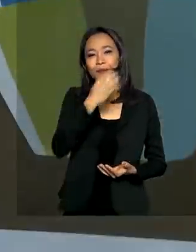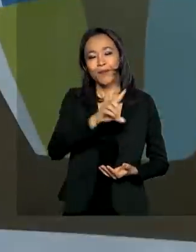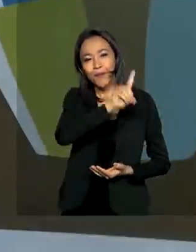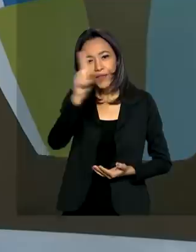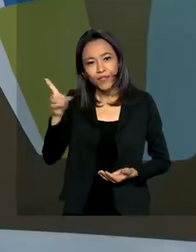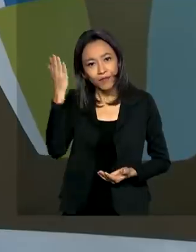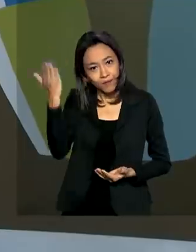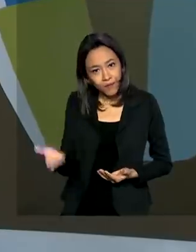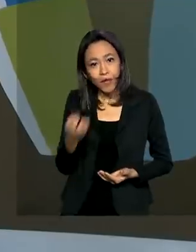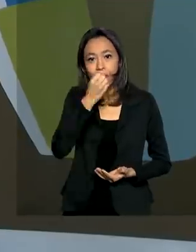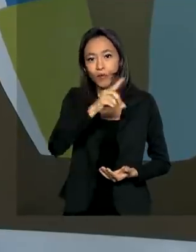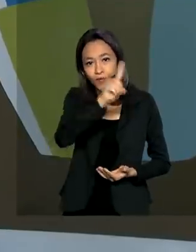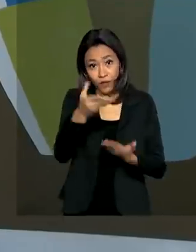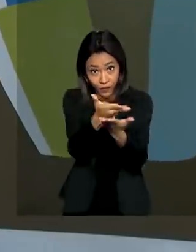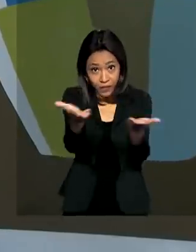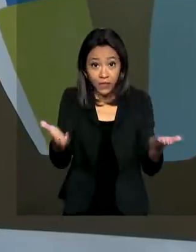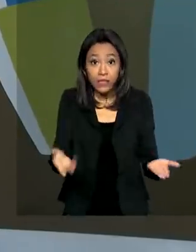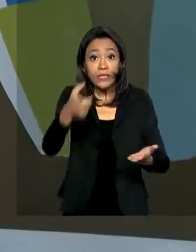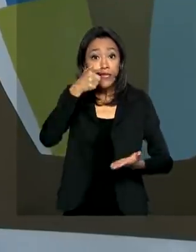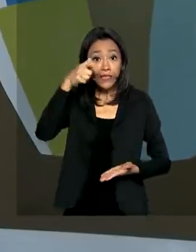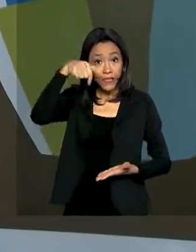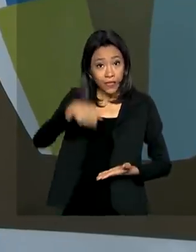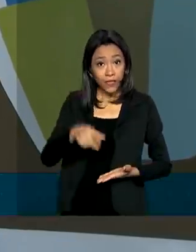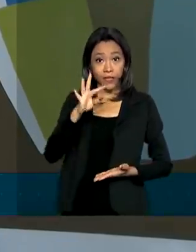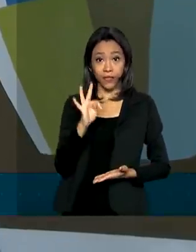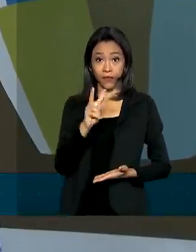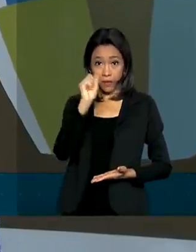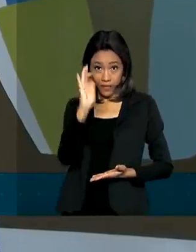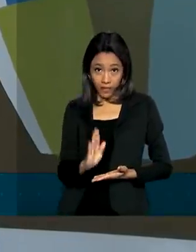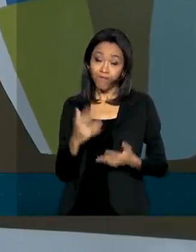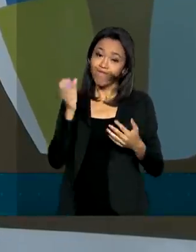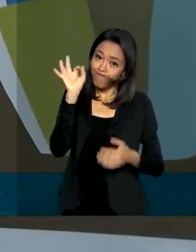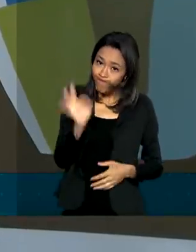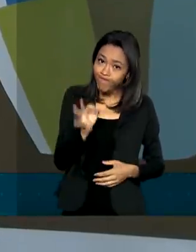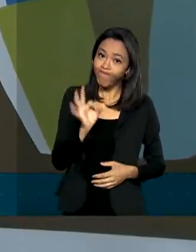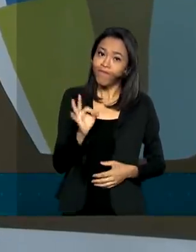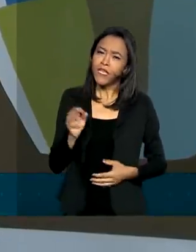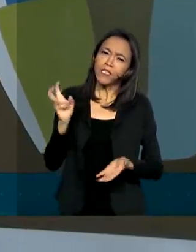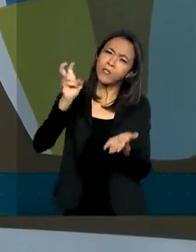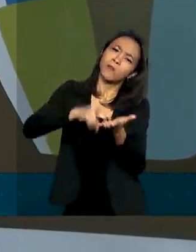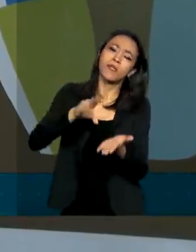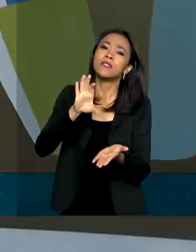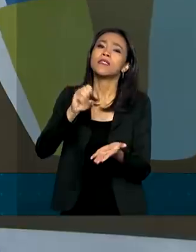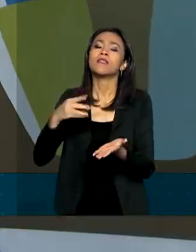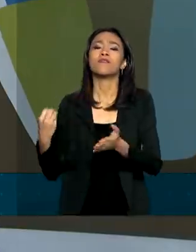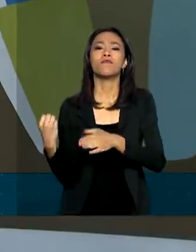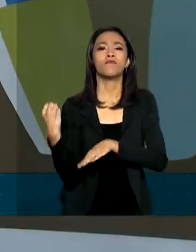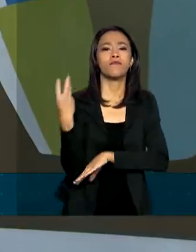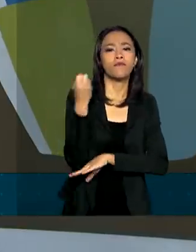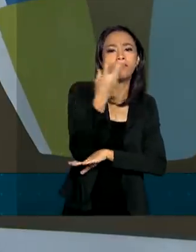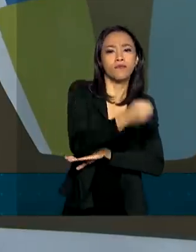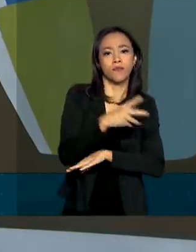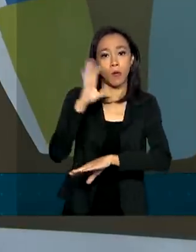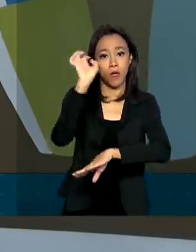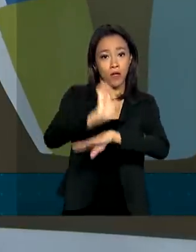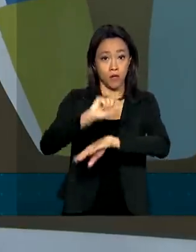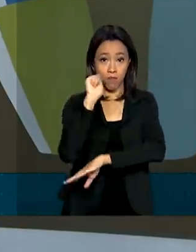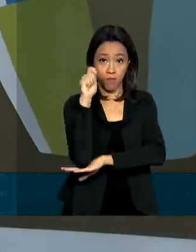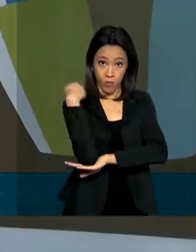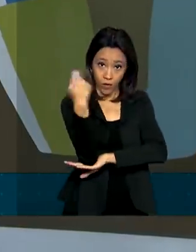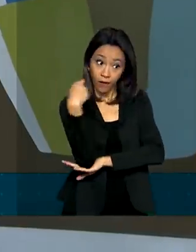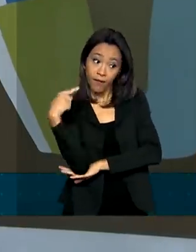Bom dia pra você que acompanha a TV Brasil. É isso mesmo, o presidente Jair Bolsonaro embarcou logo cedo pra Porto Alegre, no Rio Grande do Sul.